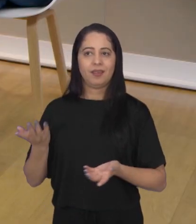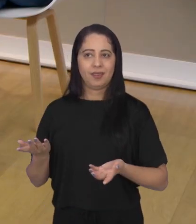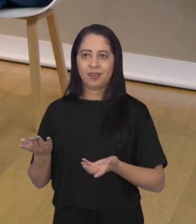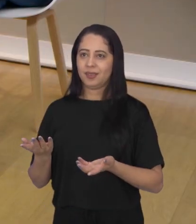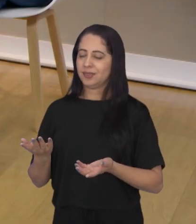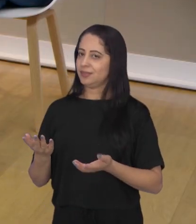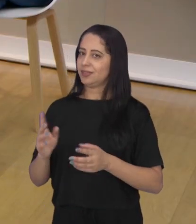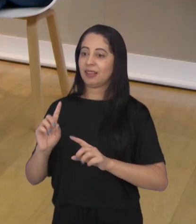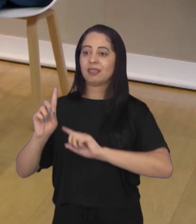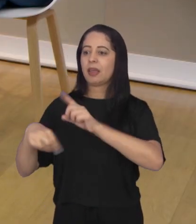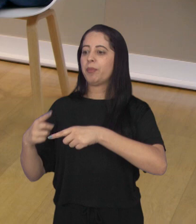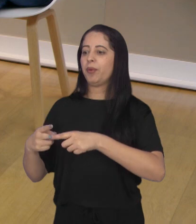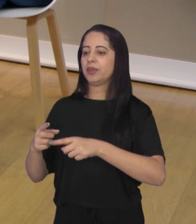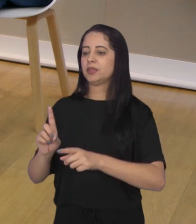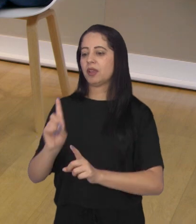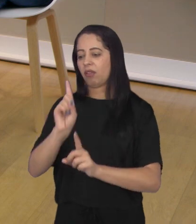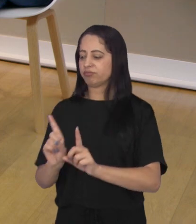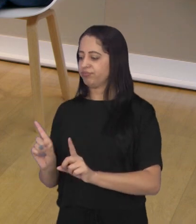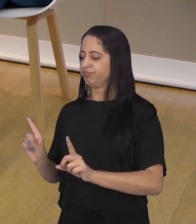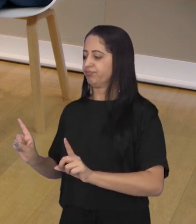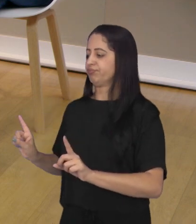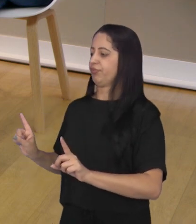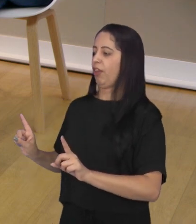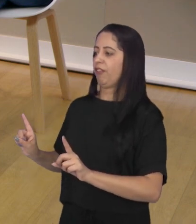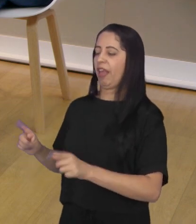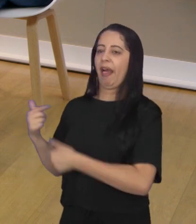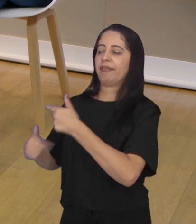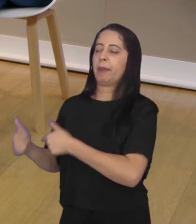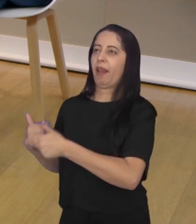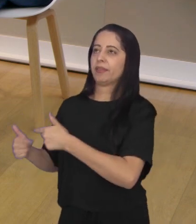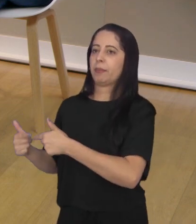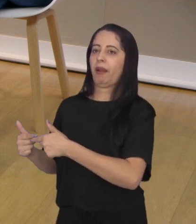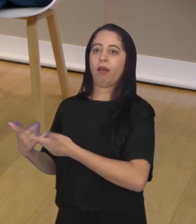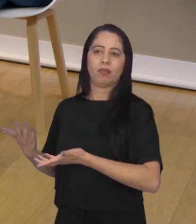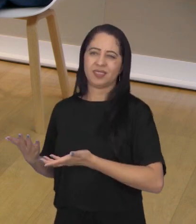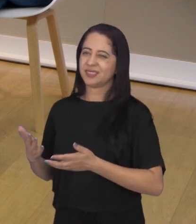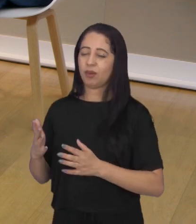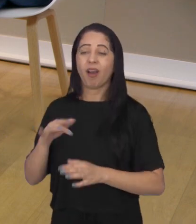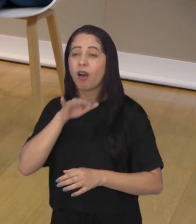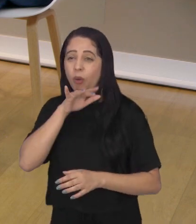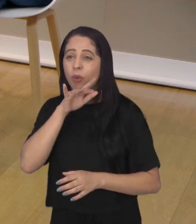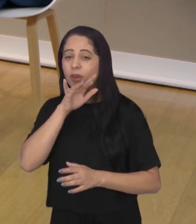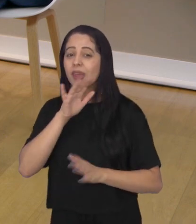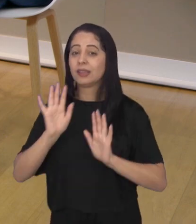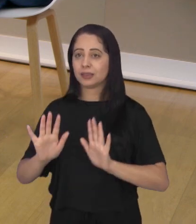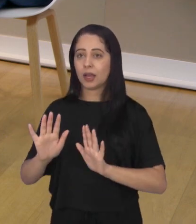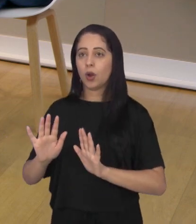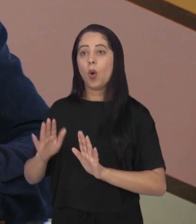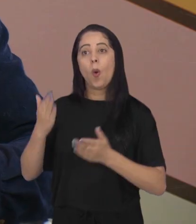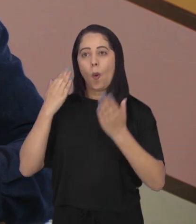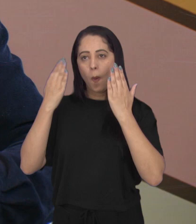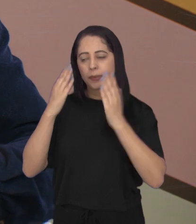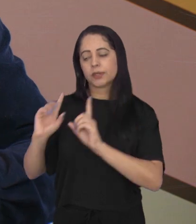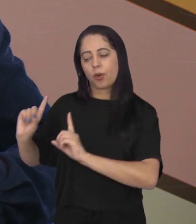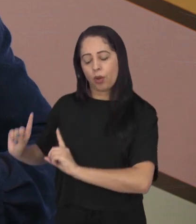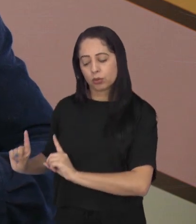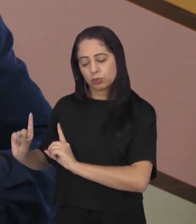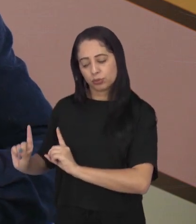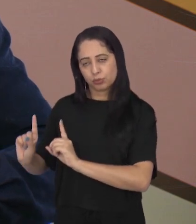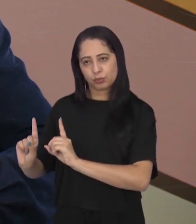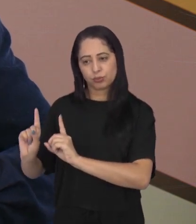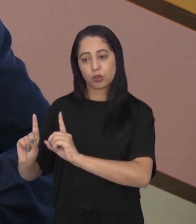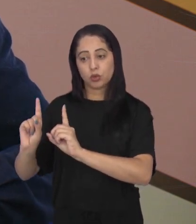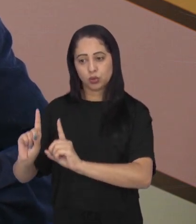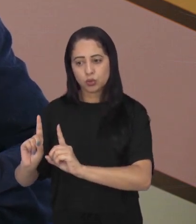retornar ao setor, lidar com outras coisas, uma dinâmica com muitas atribuições dentro do hospital. Então, o psicólogo ali também